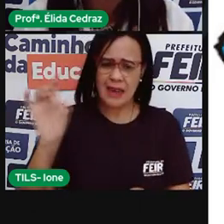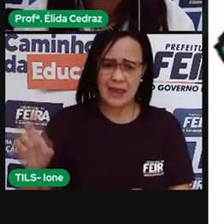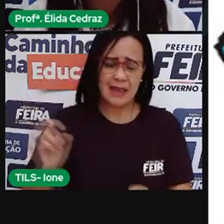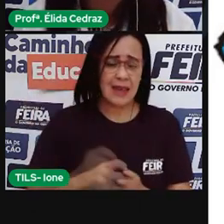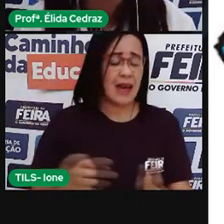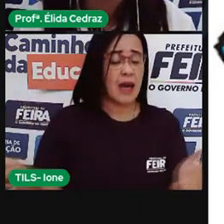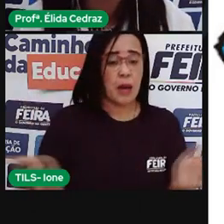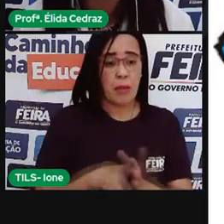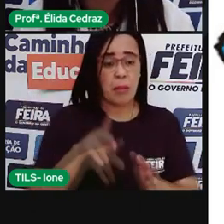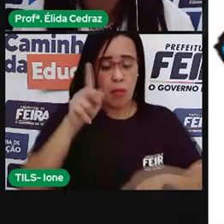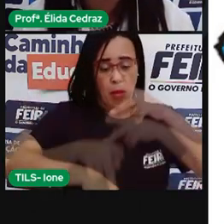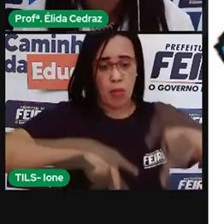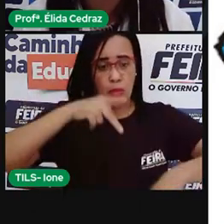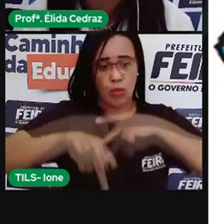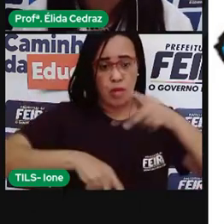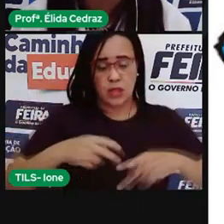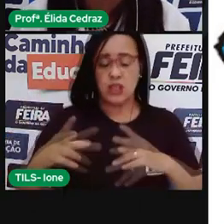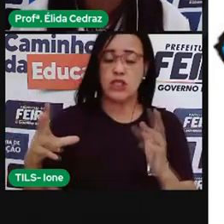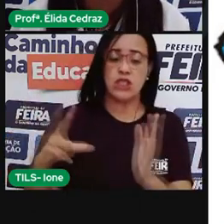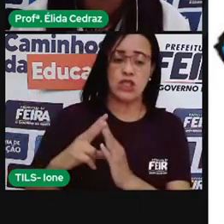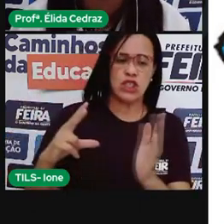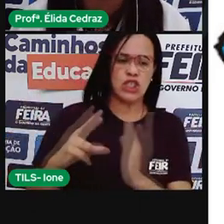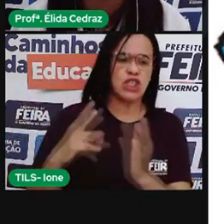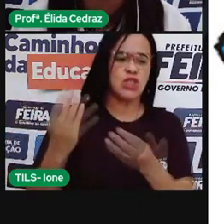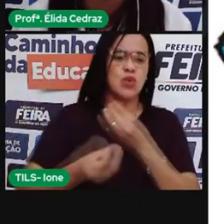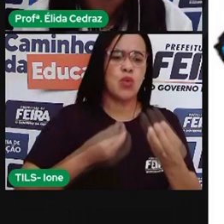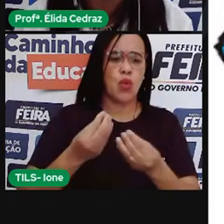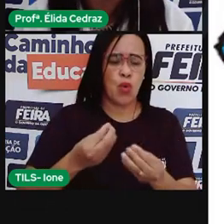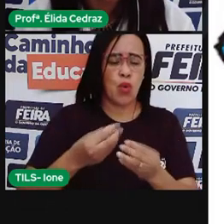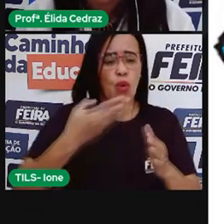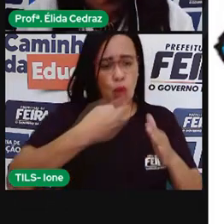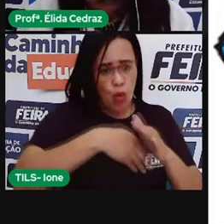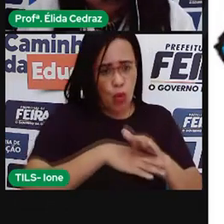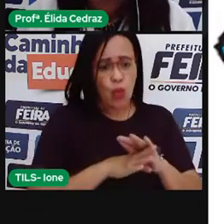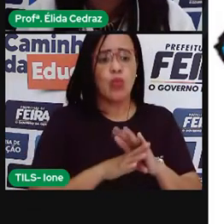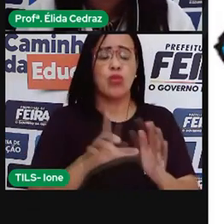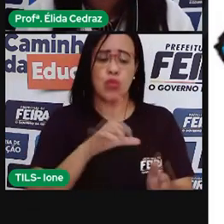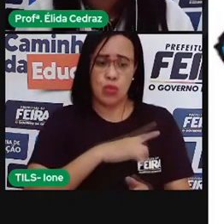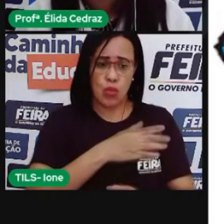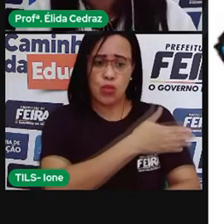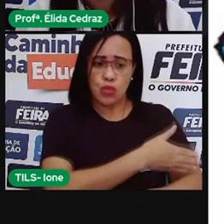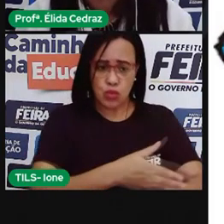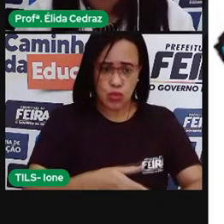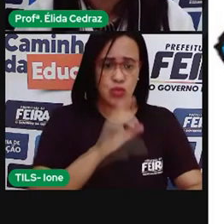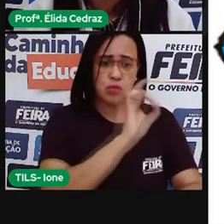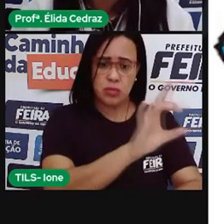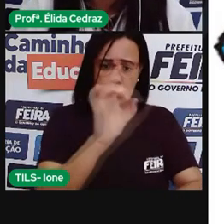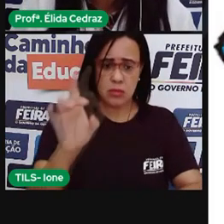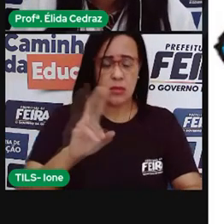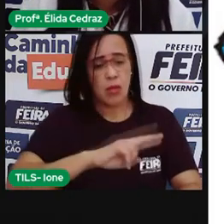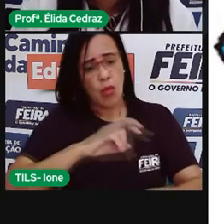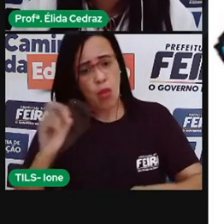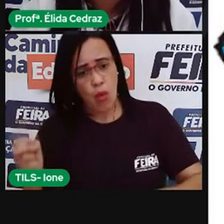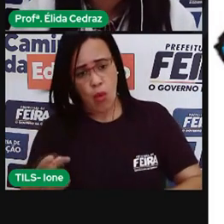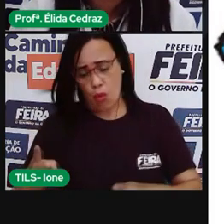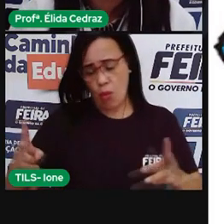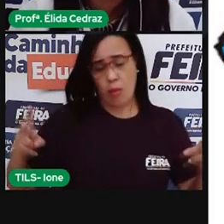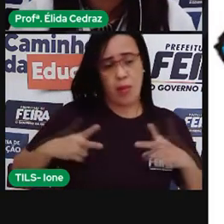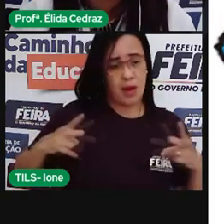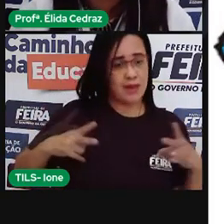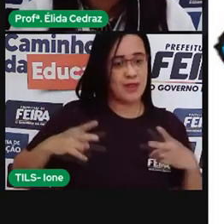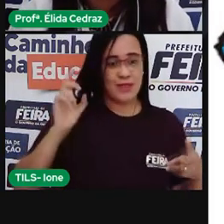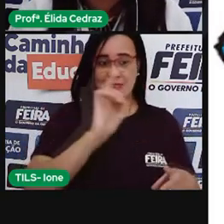costumes particulares, que diferenciam uma das outras. A região